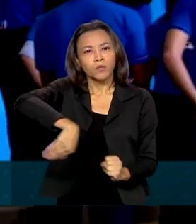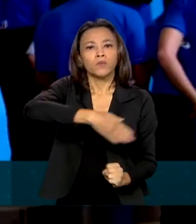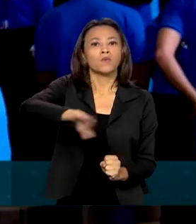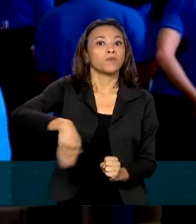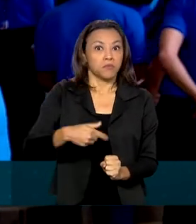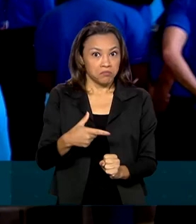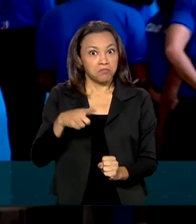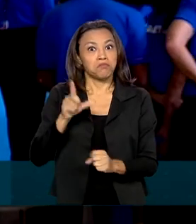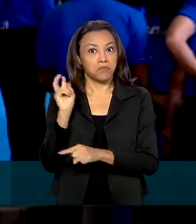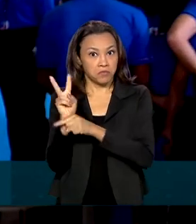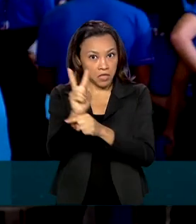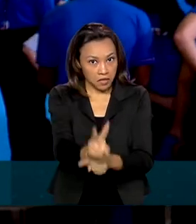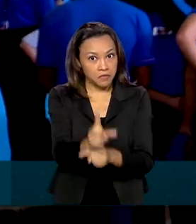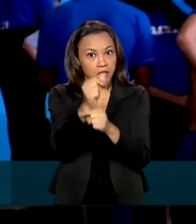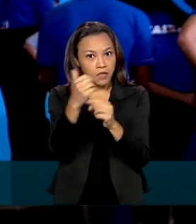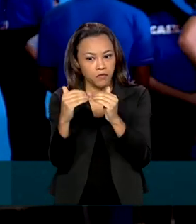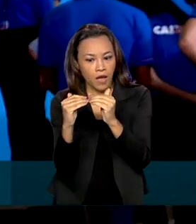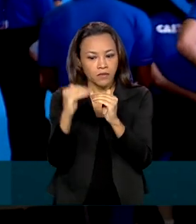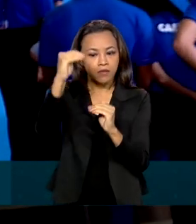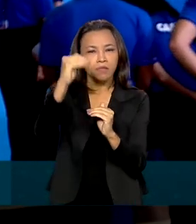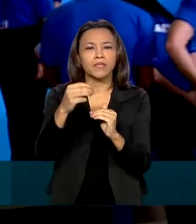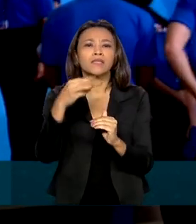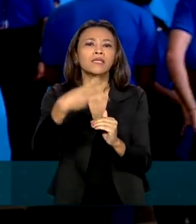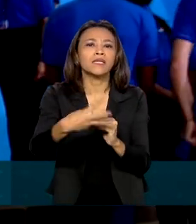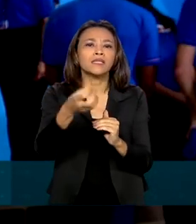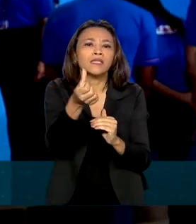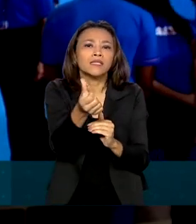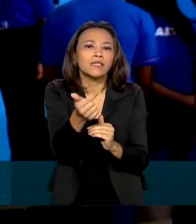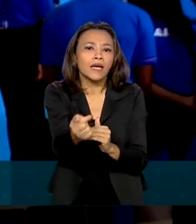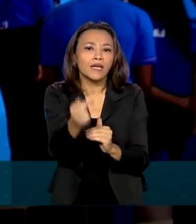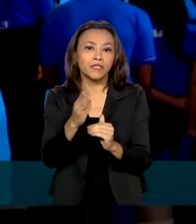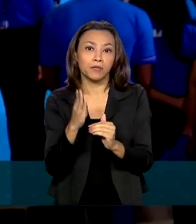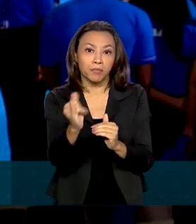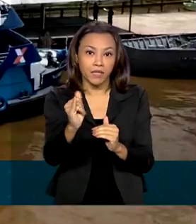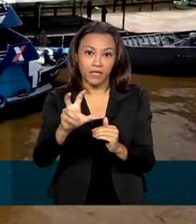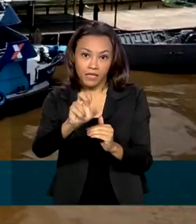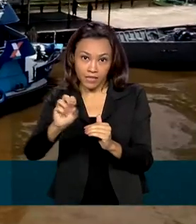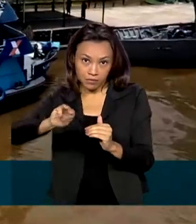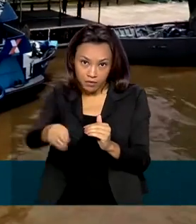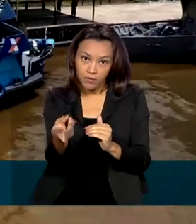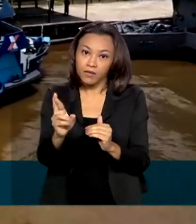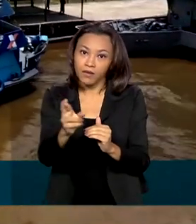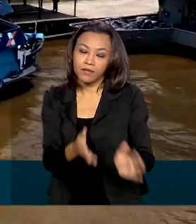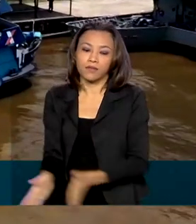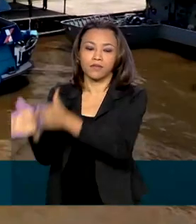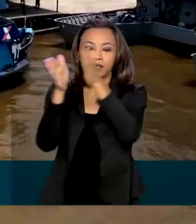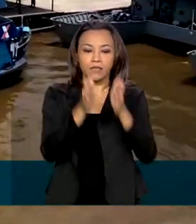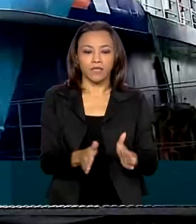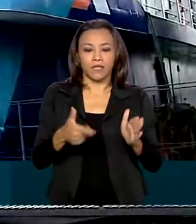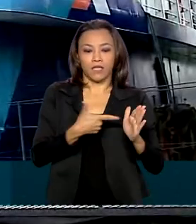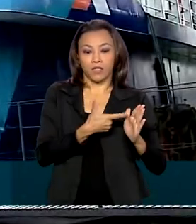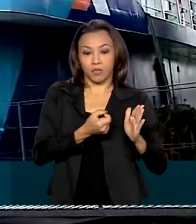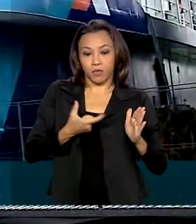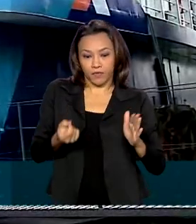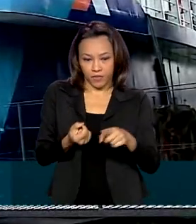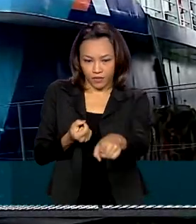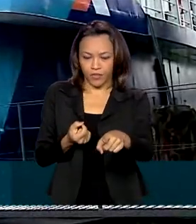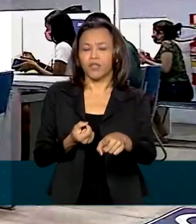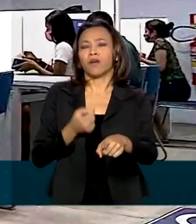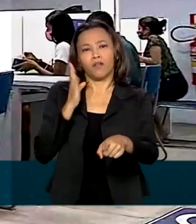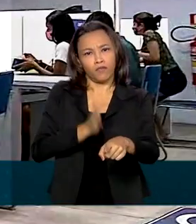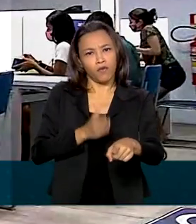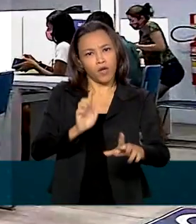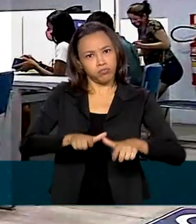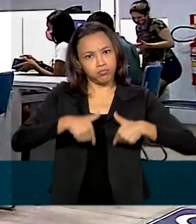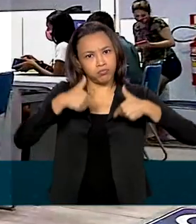de crédito que superou 37 bilhões e meio de reais. Em 2020, foi realizada a maior operação